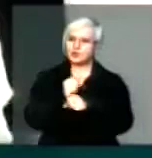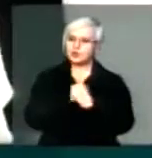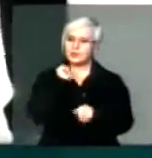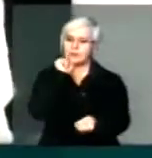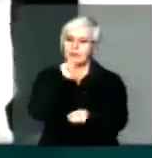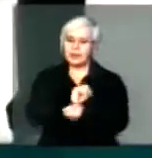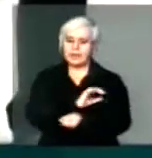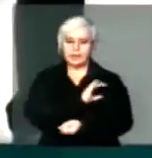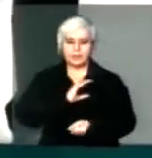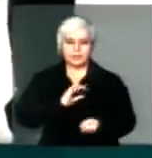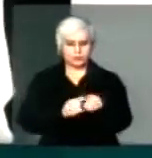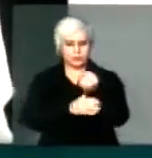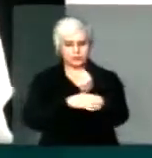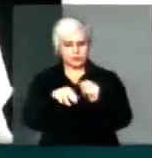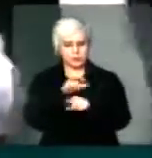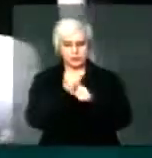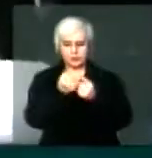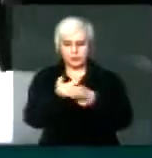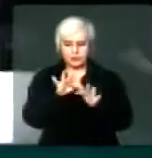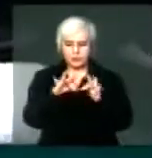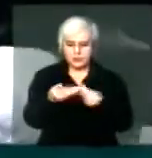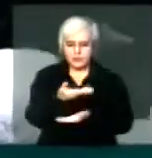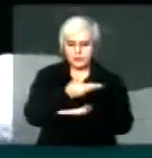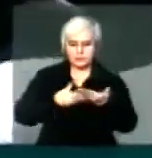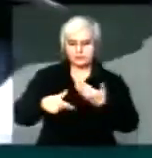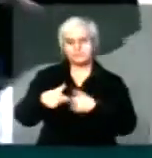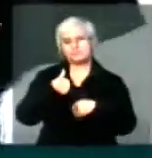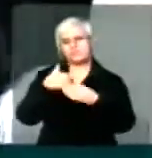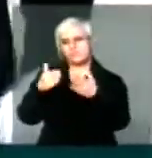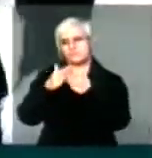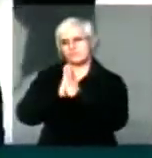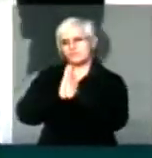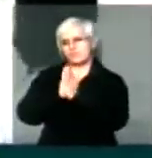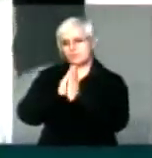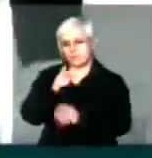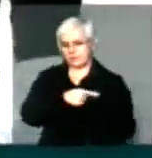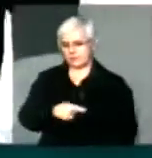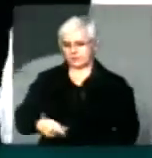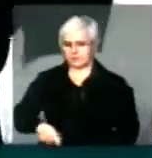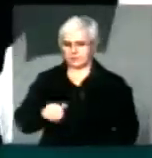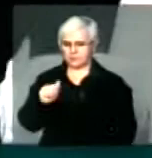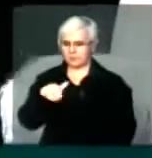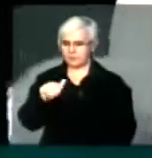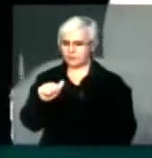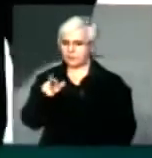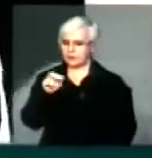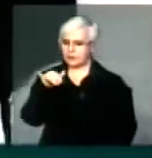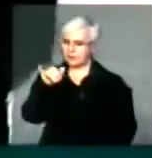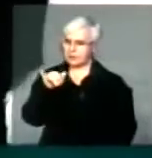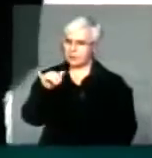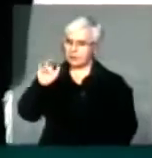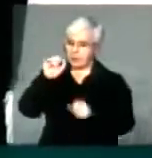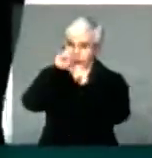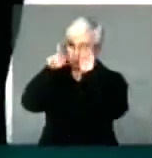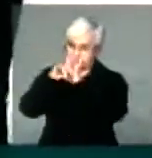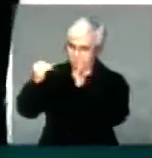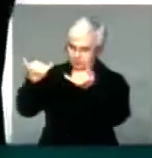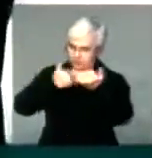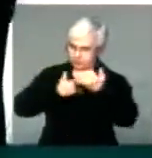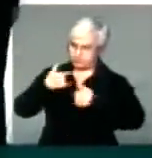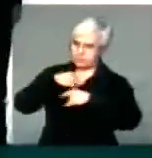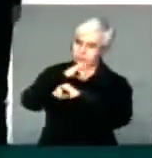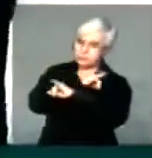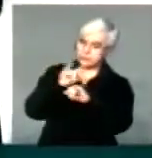parado na Comissão de Seguridade Social e Família. Eu gostaria que o presidente Amaury prestasse atenção à minha fala e nos ajudasse,